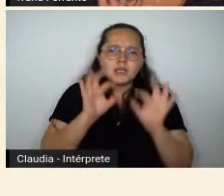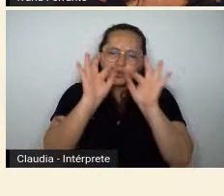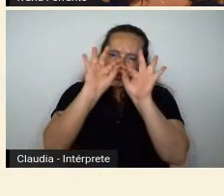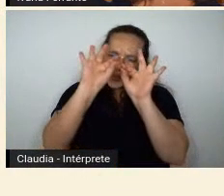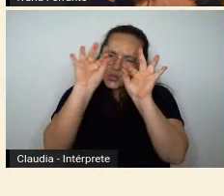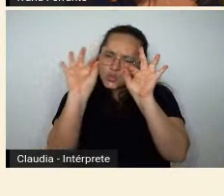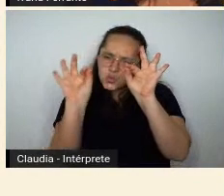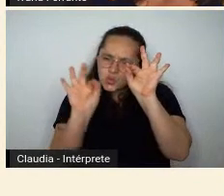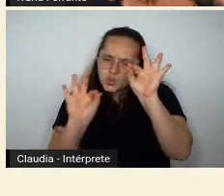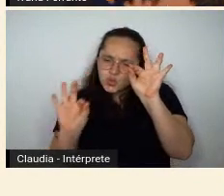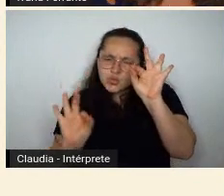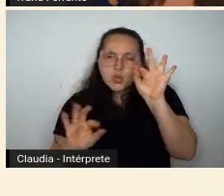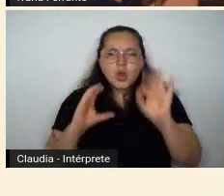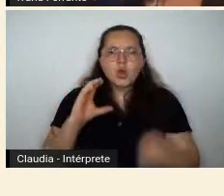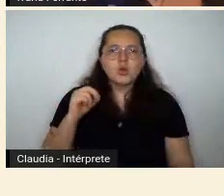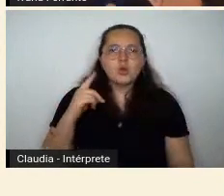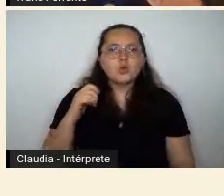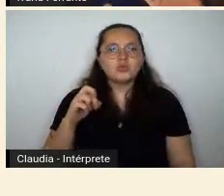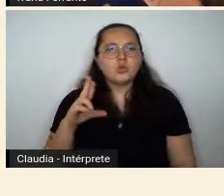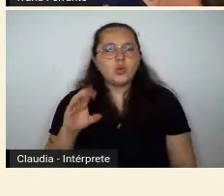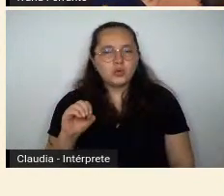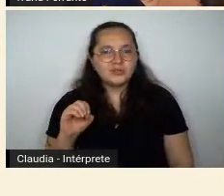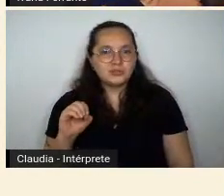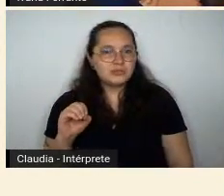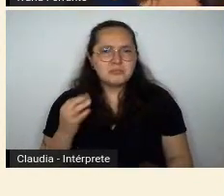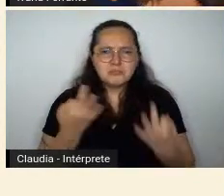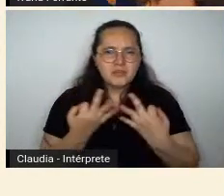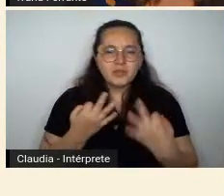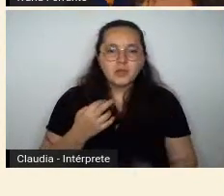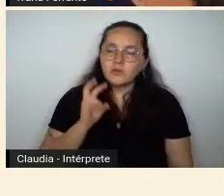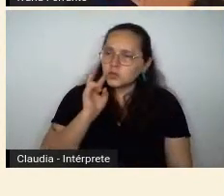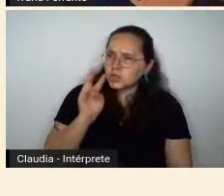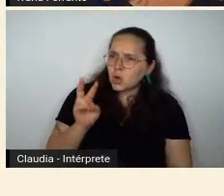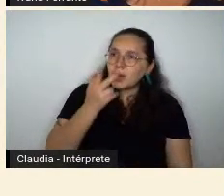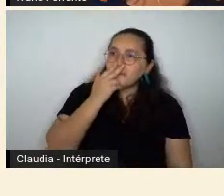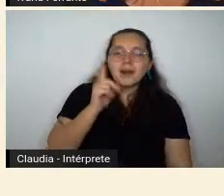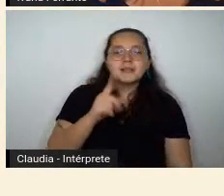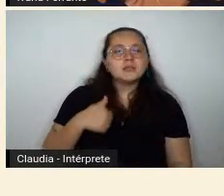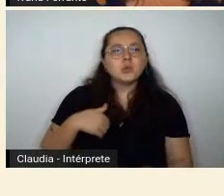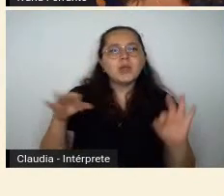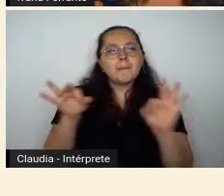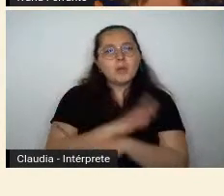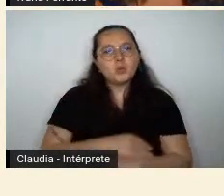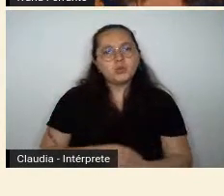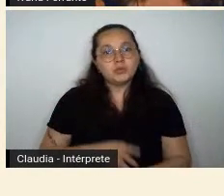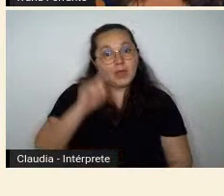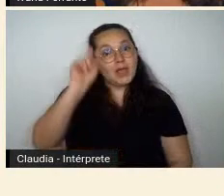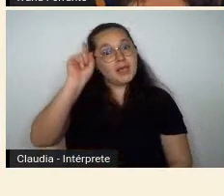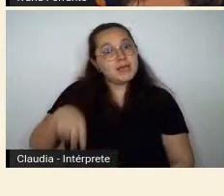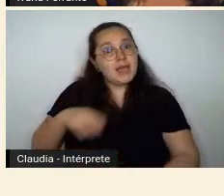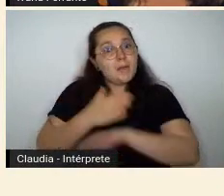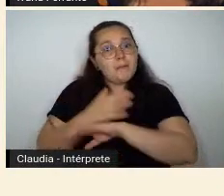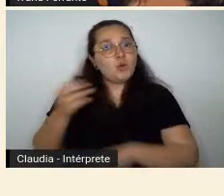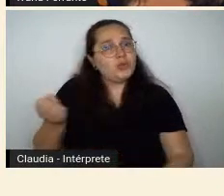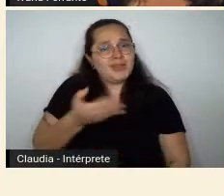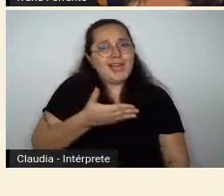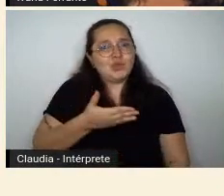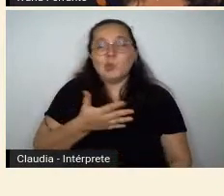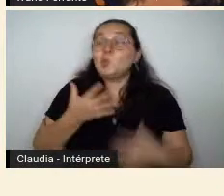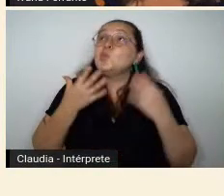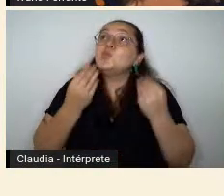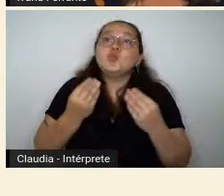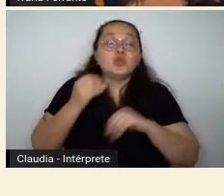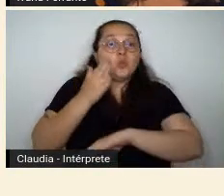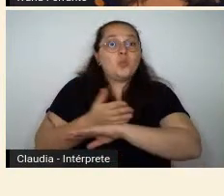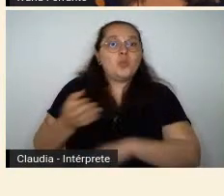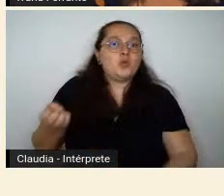sensação assim de inacabamento que é muito moderno, que é muito moderno. Então, a gente observa